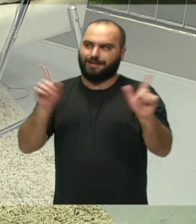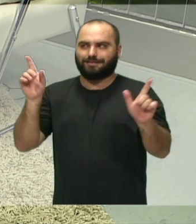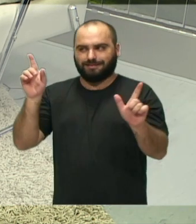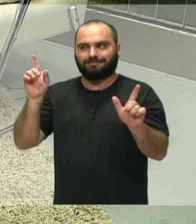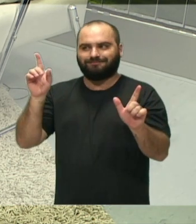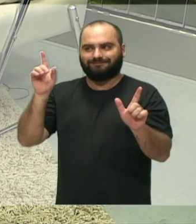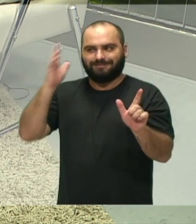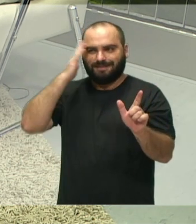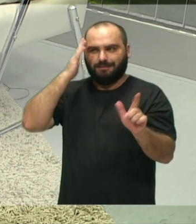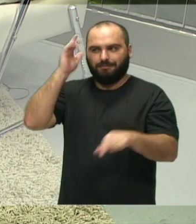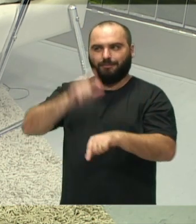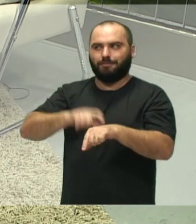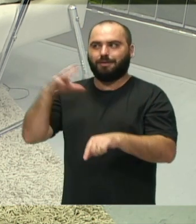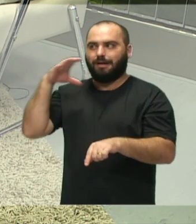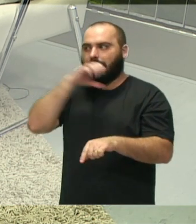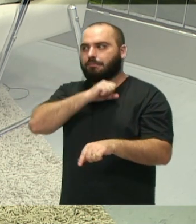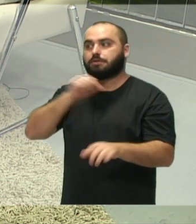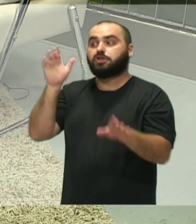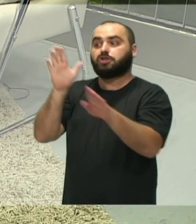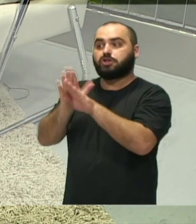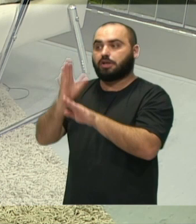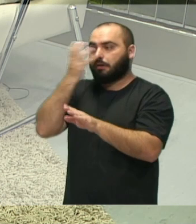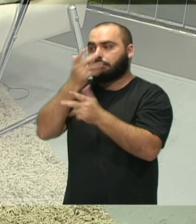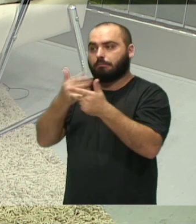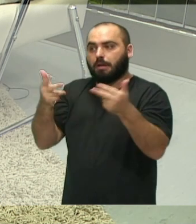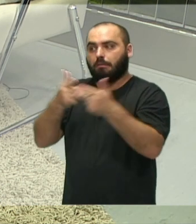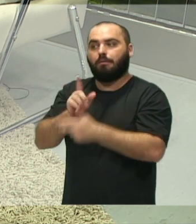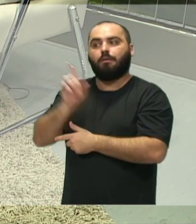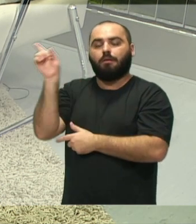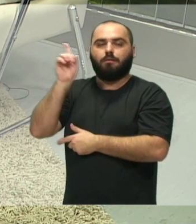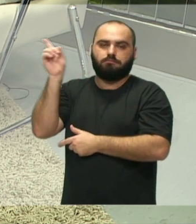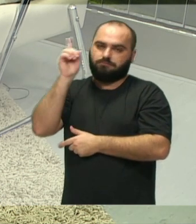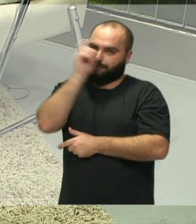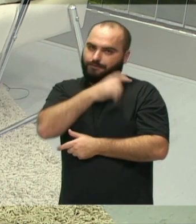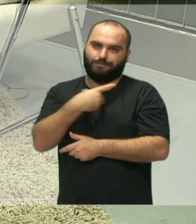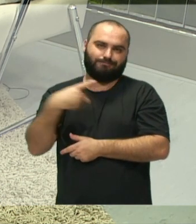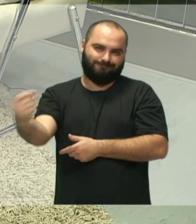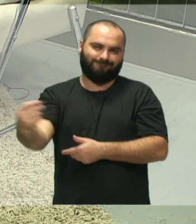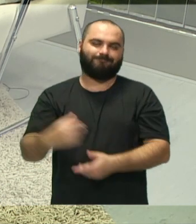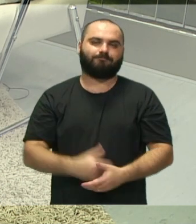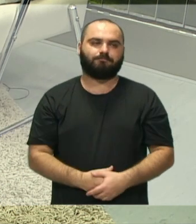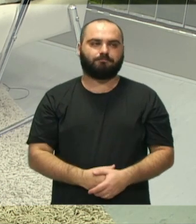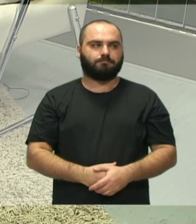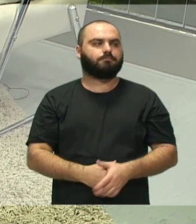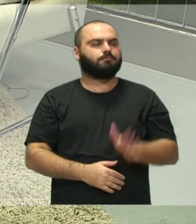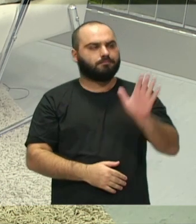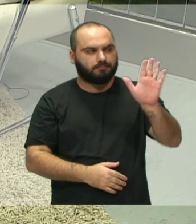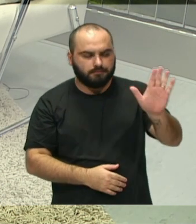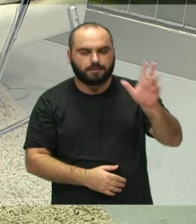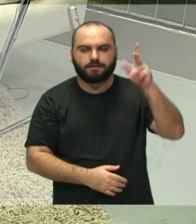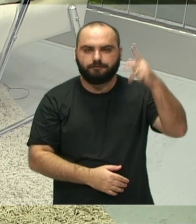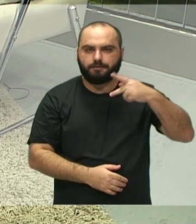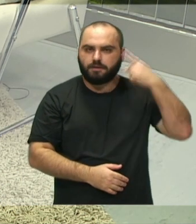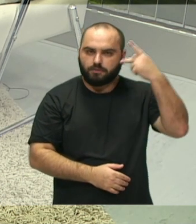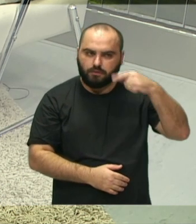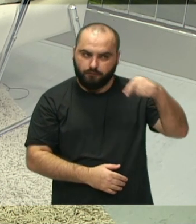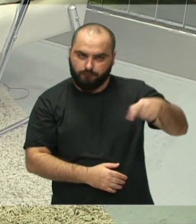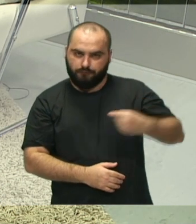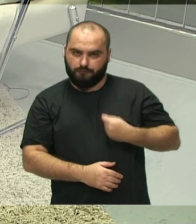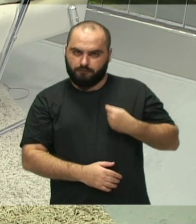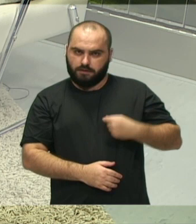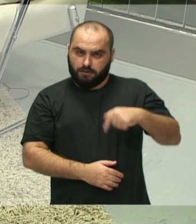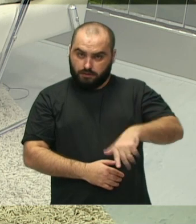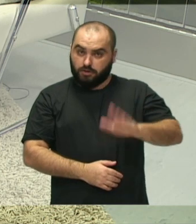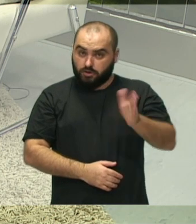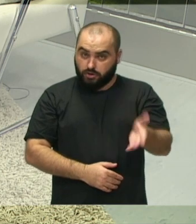chega lá, não é o que acontece, né, dificilmente sai. Vereadora, a senhora está aqui na Câmara de Vereadores já há um